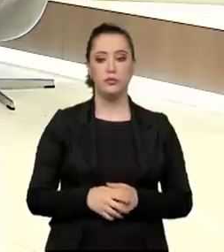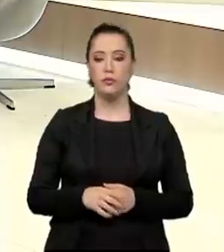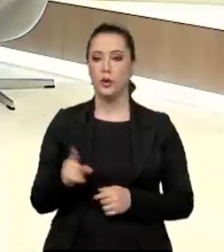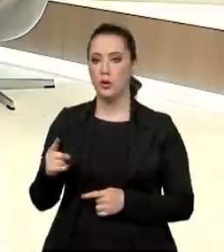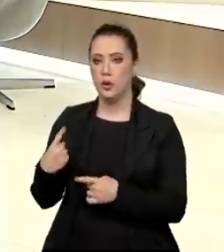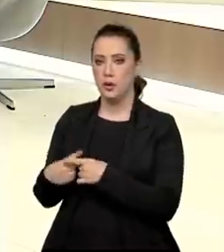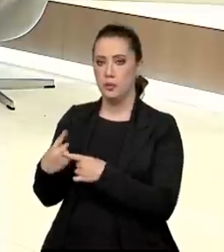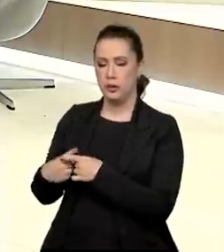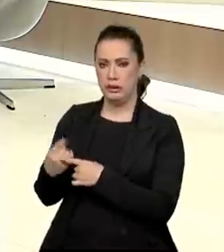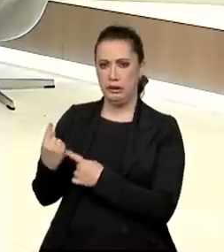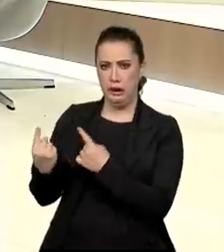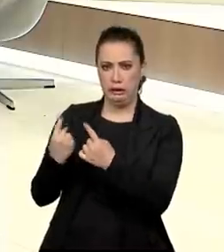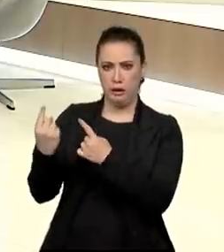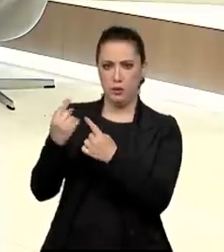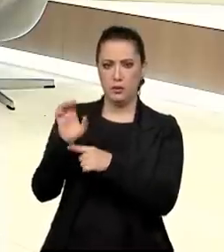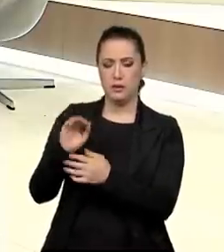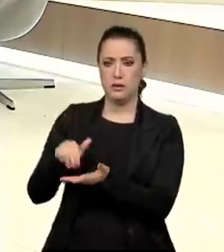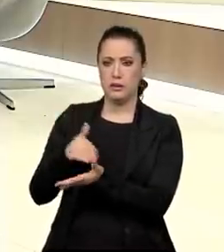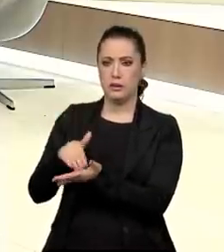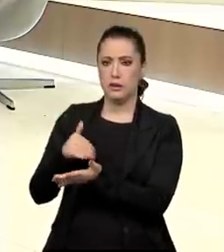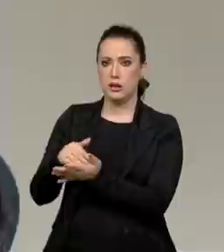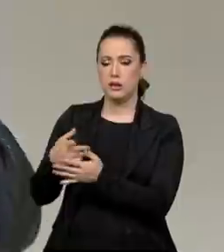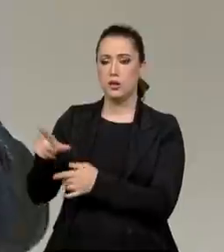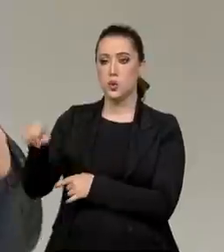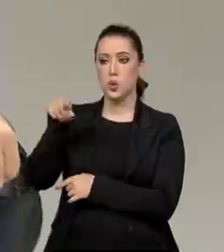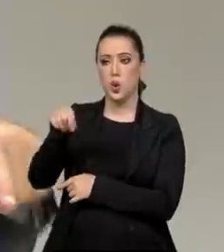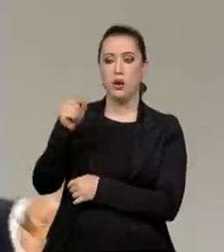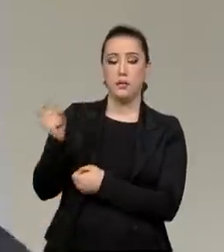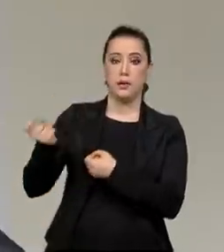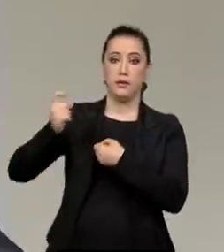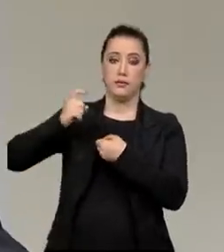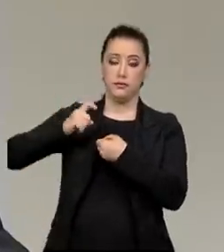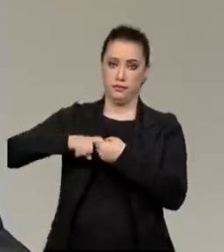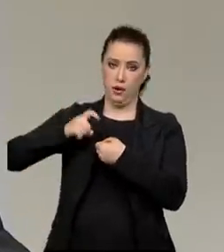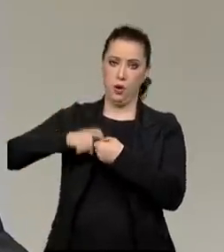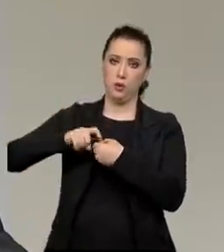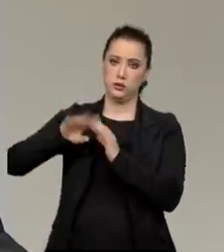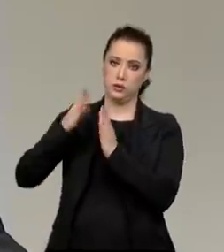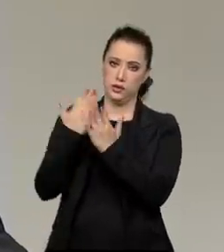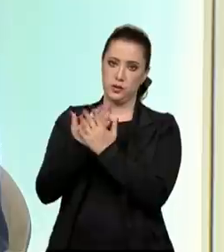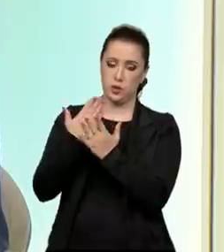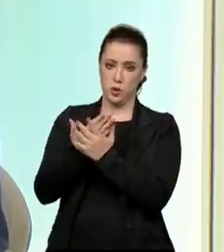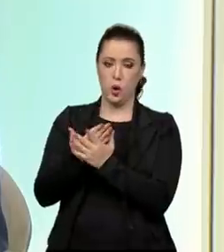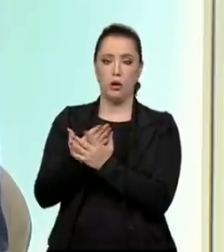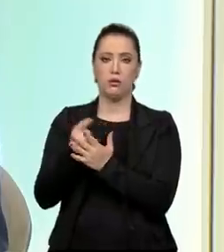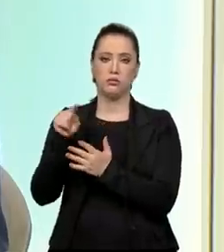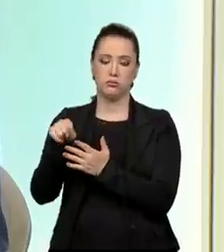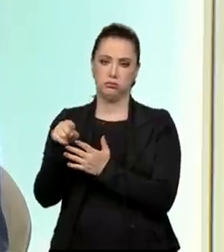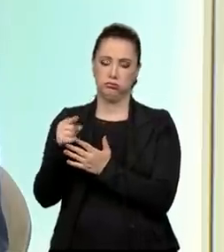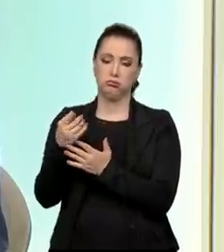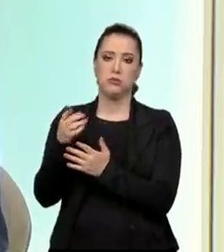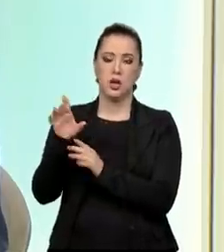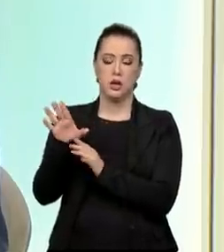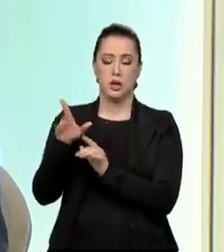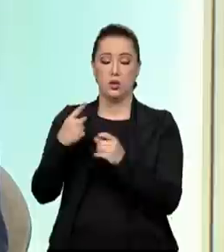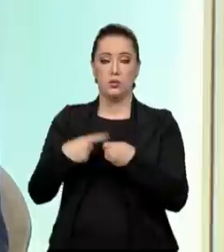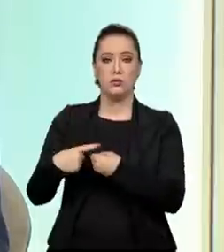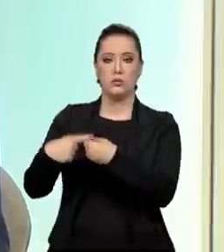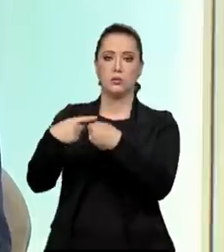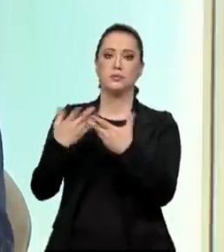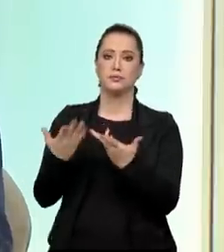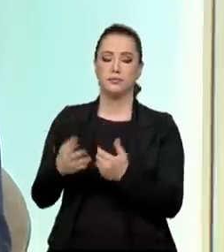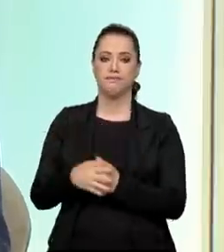secretarias estaduais e municipais decidirem pela volta das aulas presenciais na rede pública de ensino. Exatamente. Eu acho que o gap